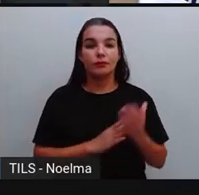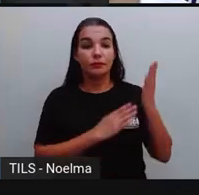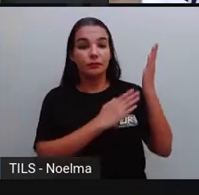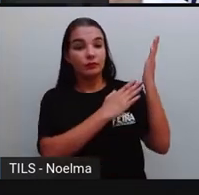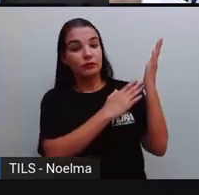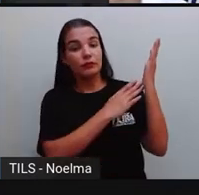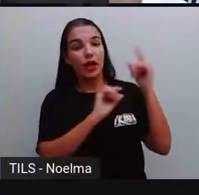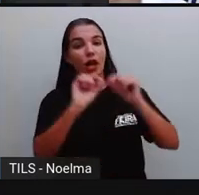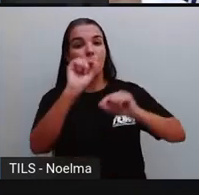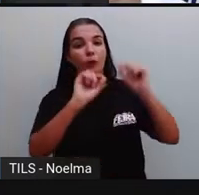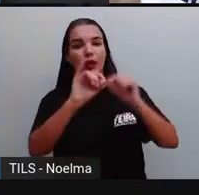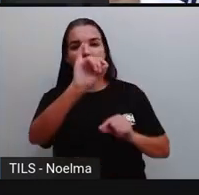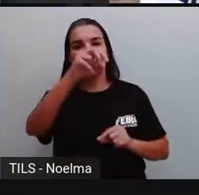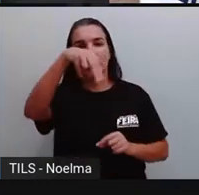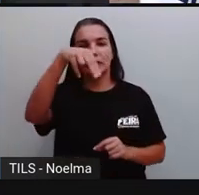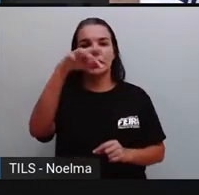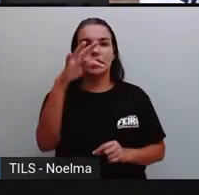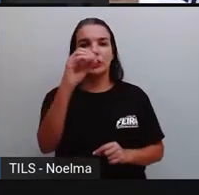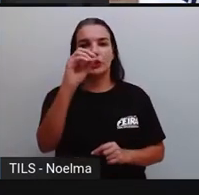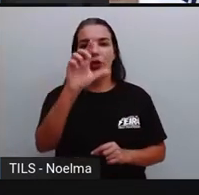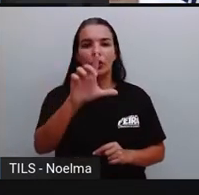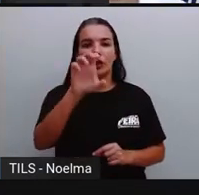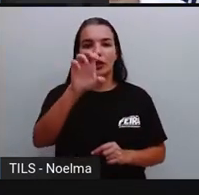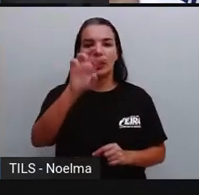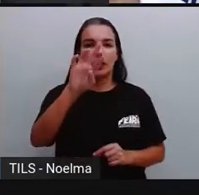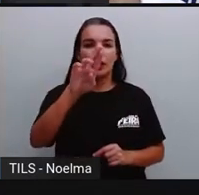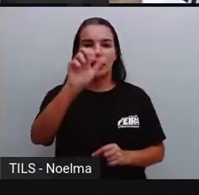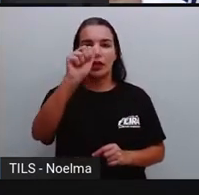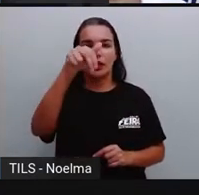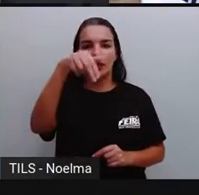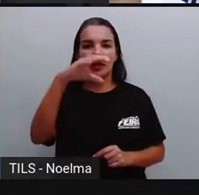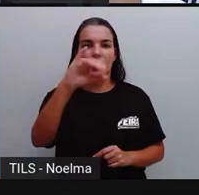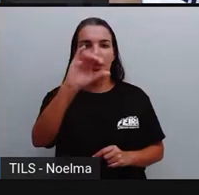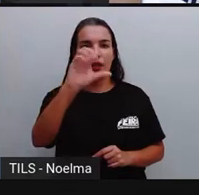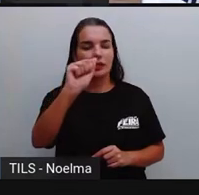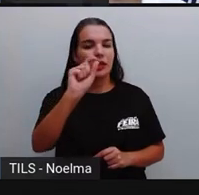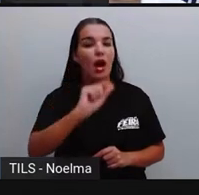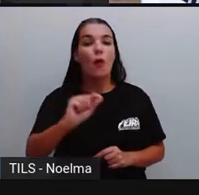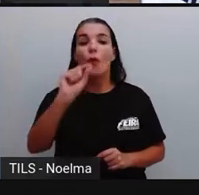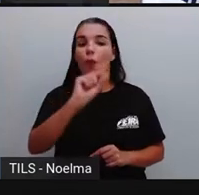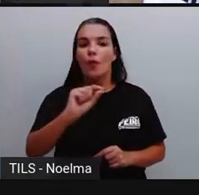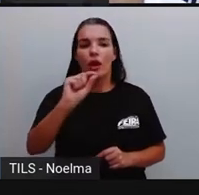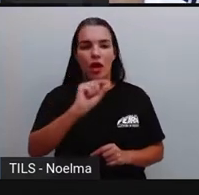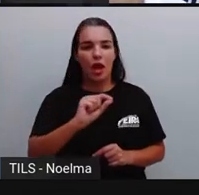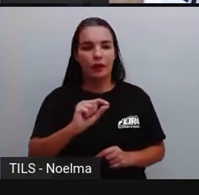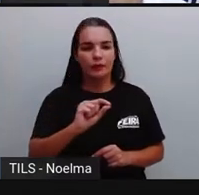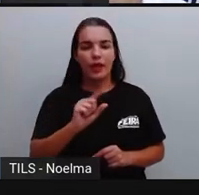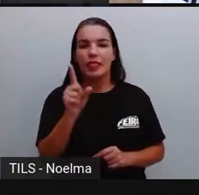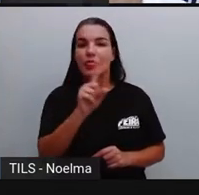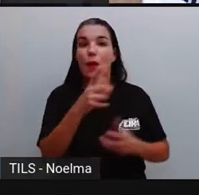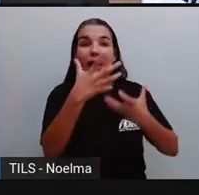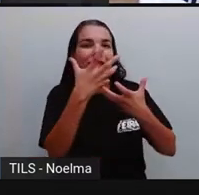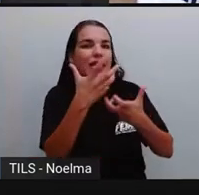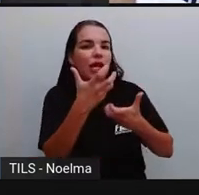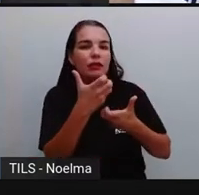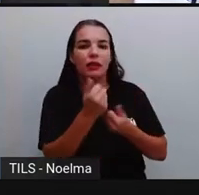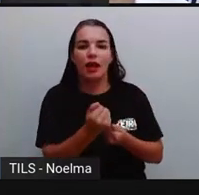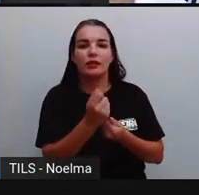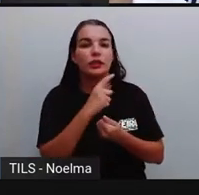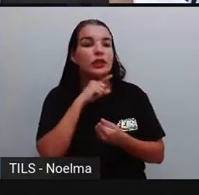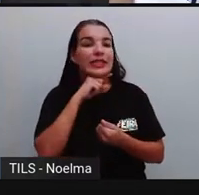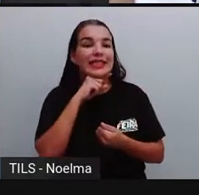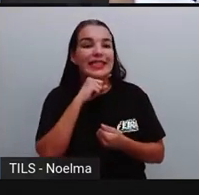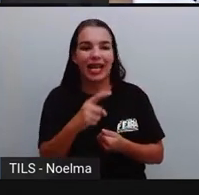E aí a Pró falou, né, que o bullying, né, assim como outros tipos de